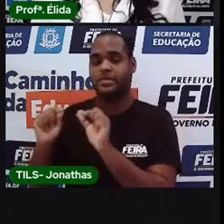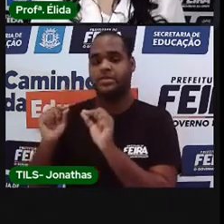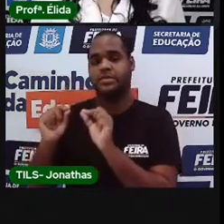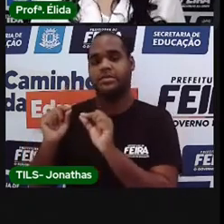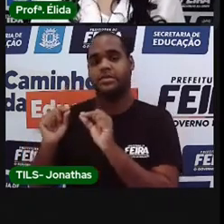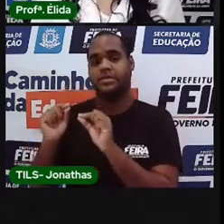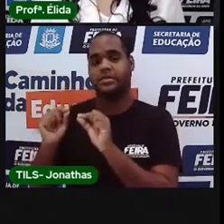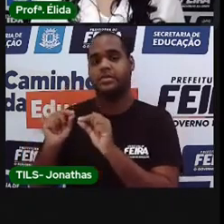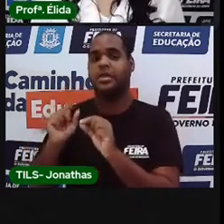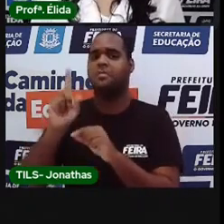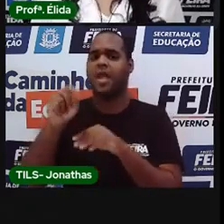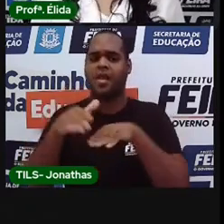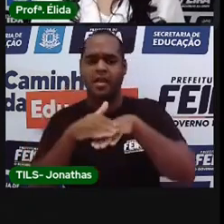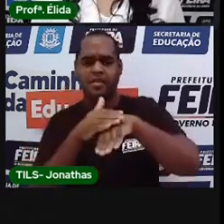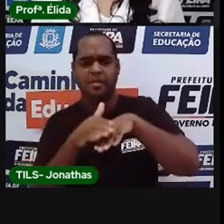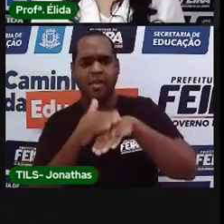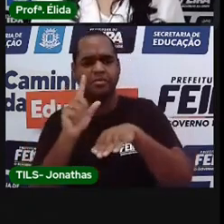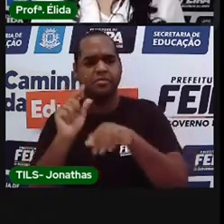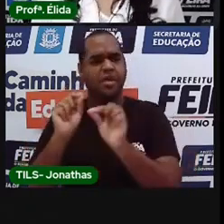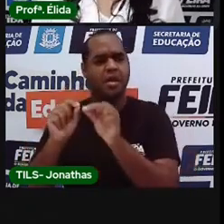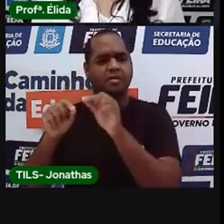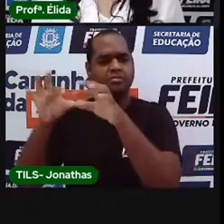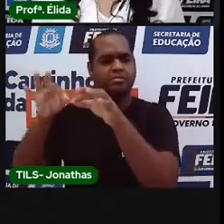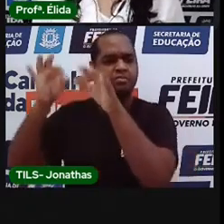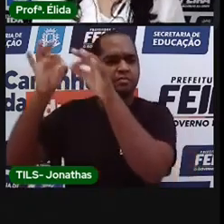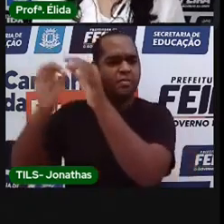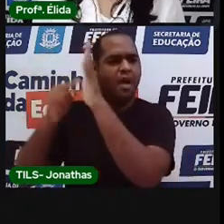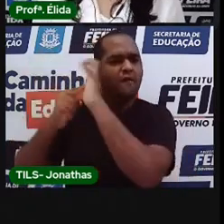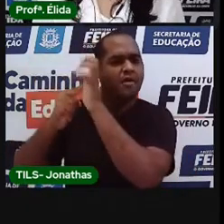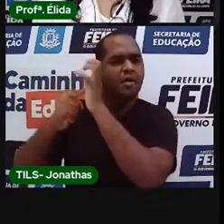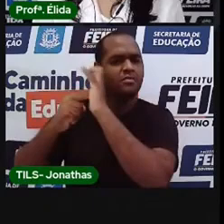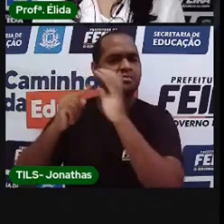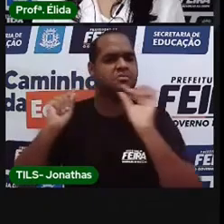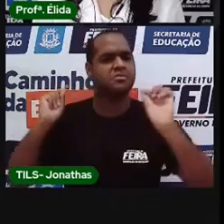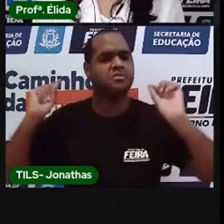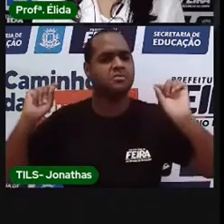De quem é aquele tênis pendurado no ventilador?